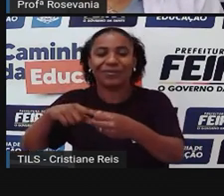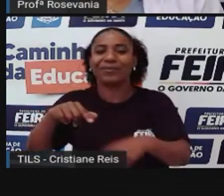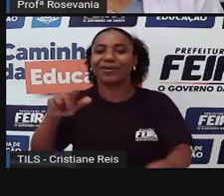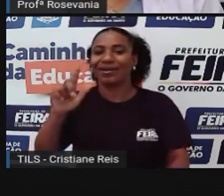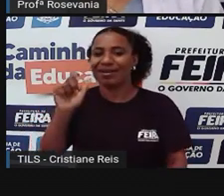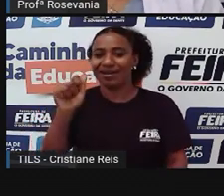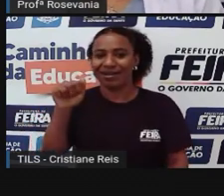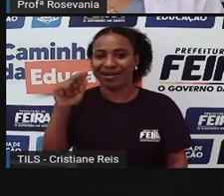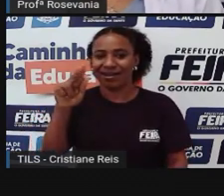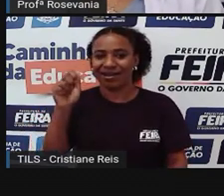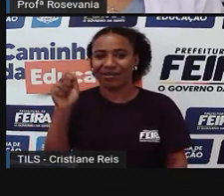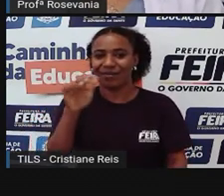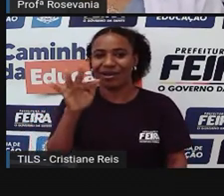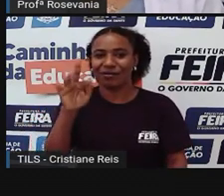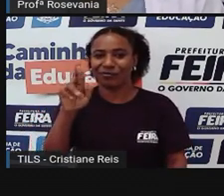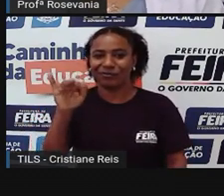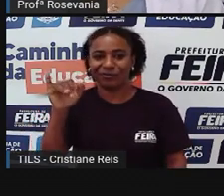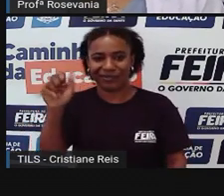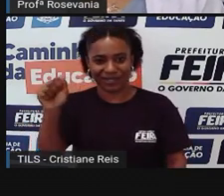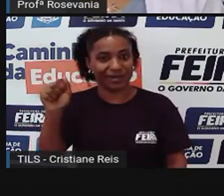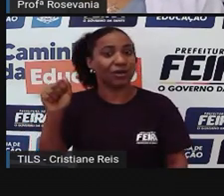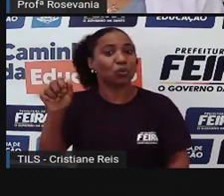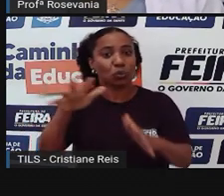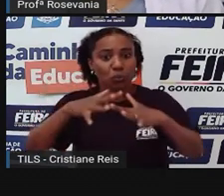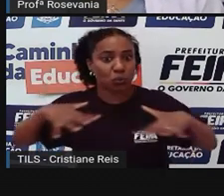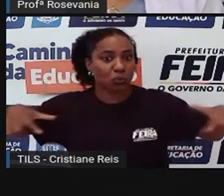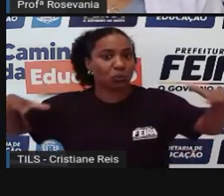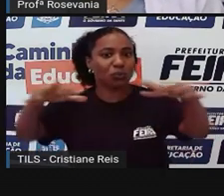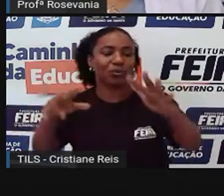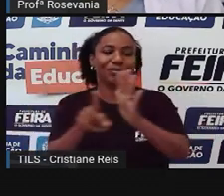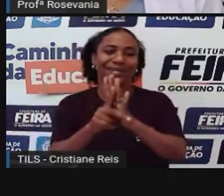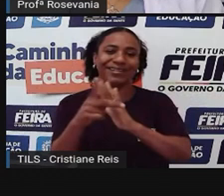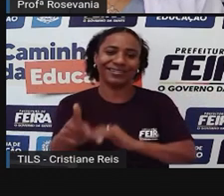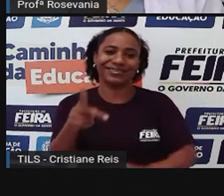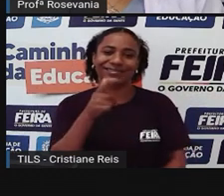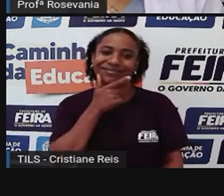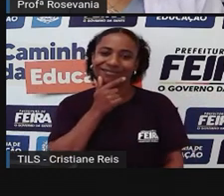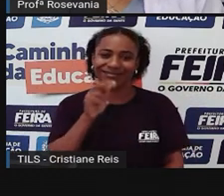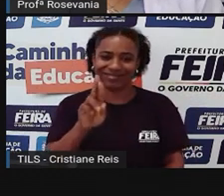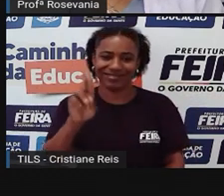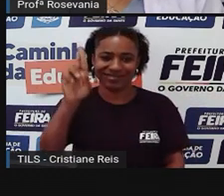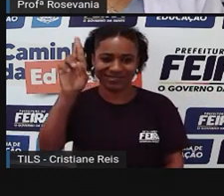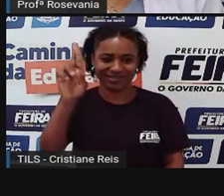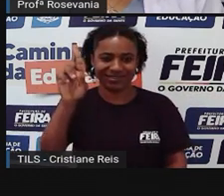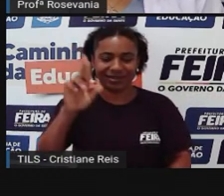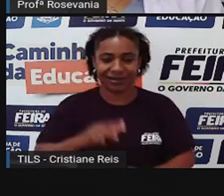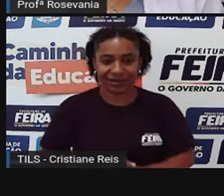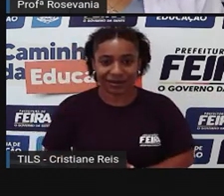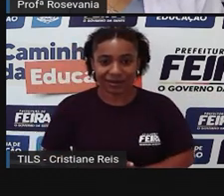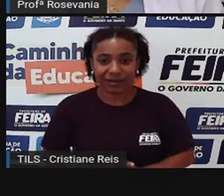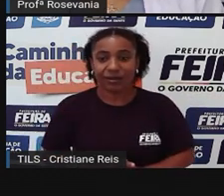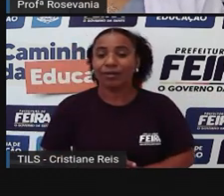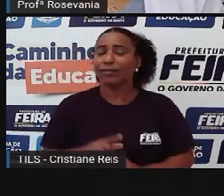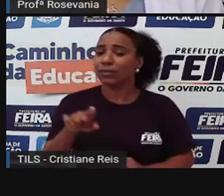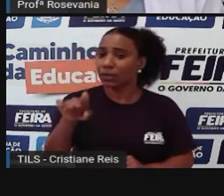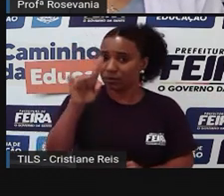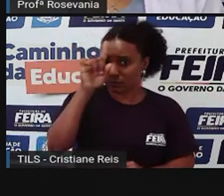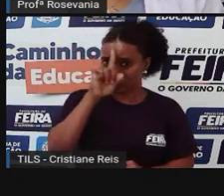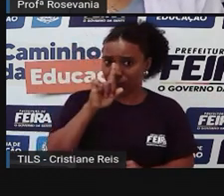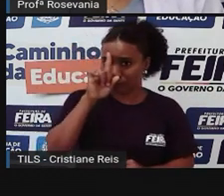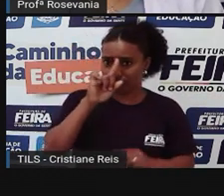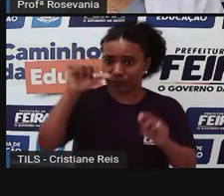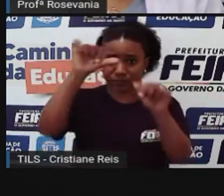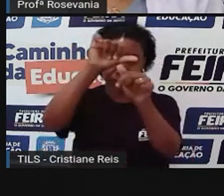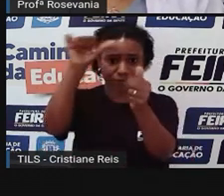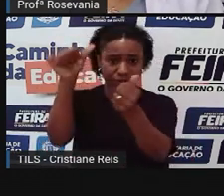a parte da Itapororocas, né. Então, essa parte da Itapororocas, estava dentro desse território amarelo, a gente já